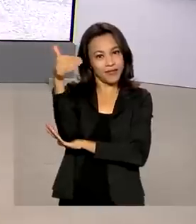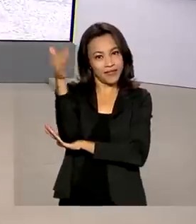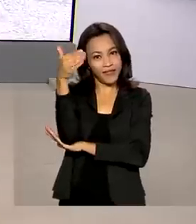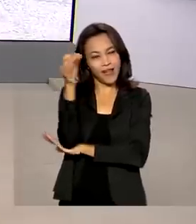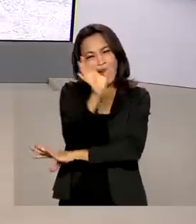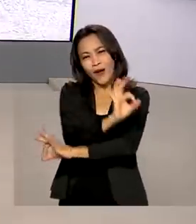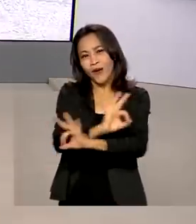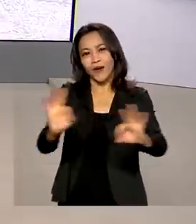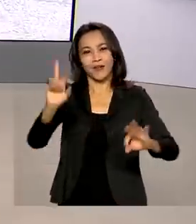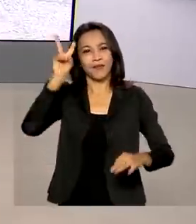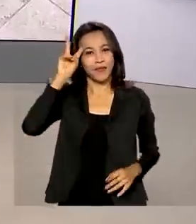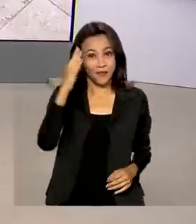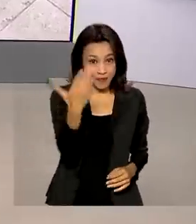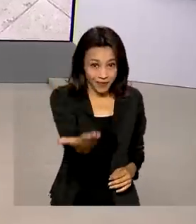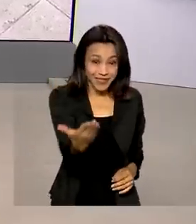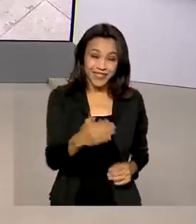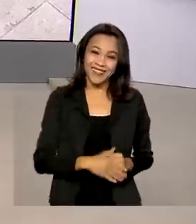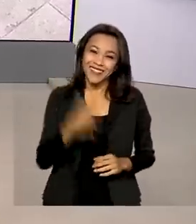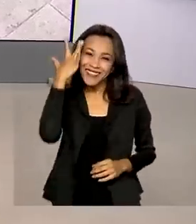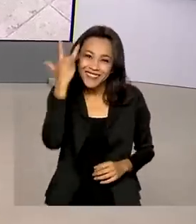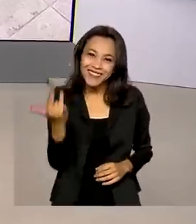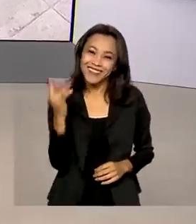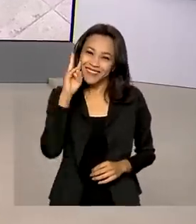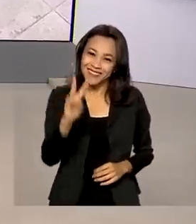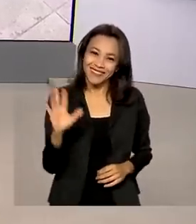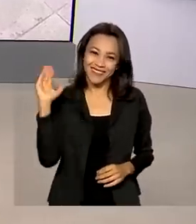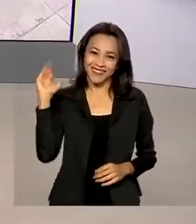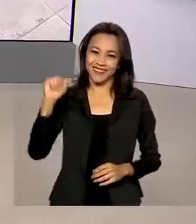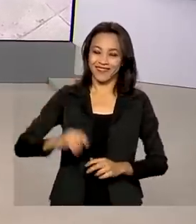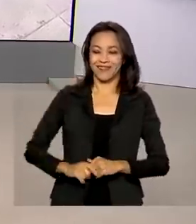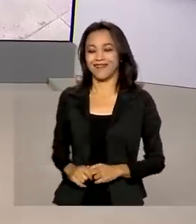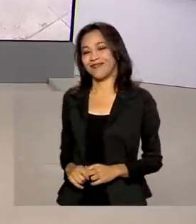ótima segunda-feira para você e até amanhã. Tchau!